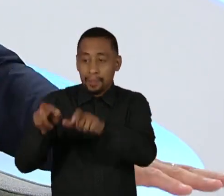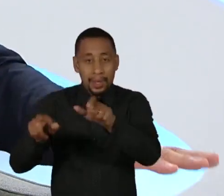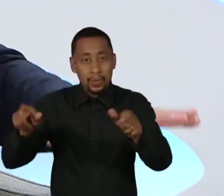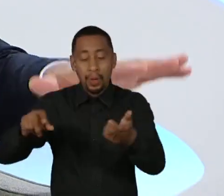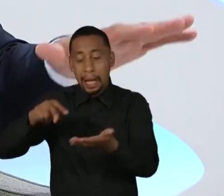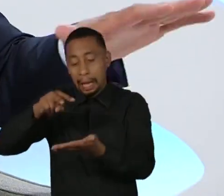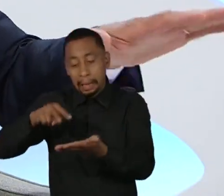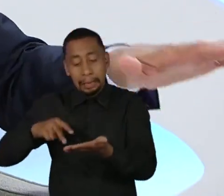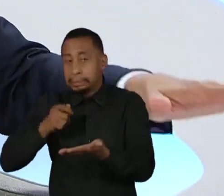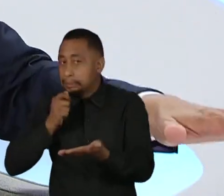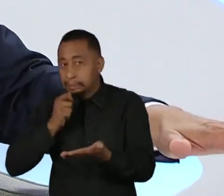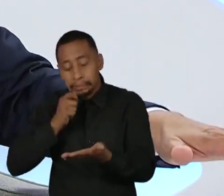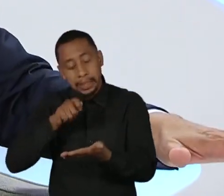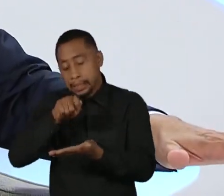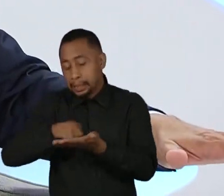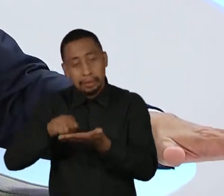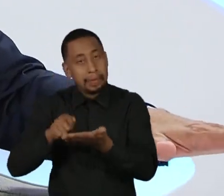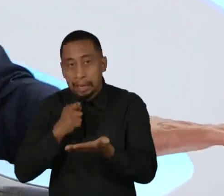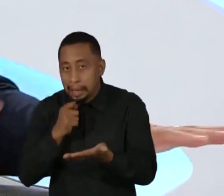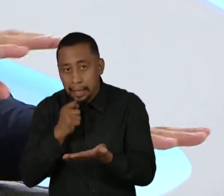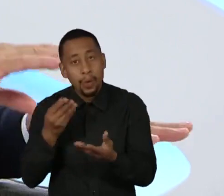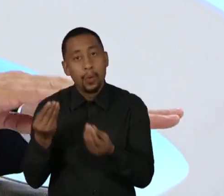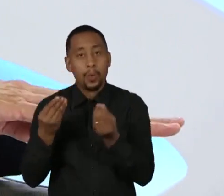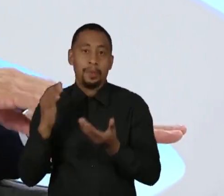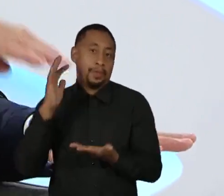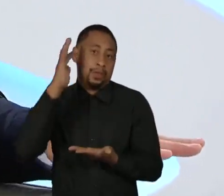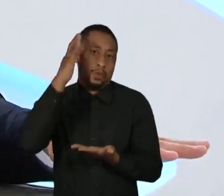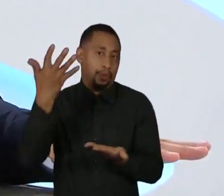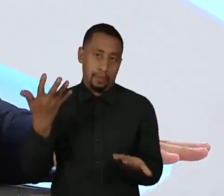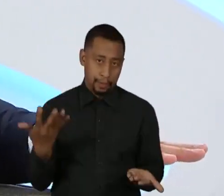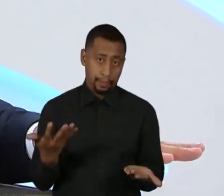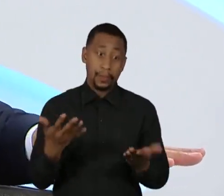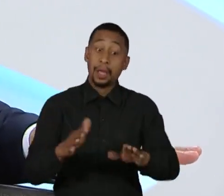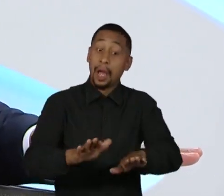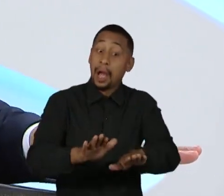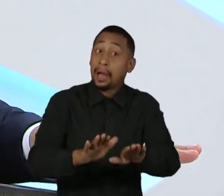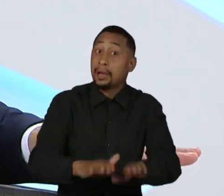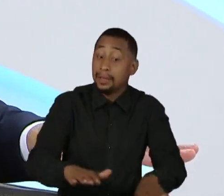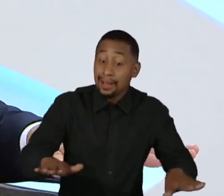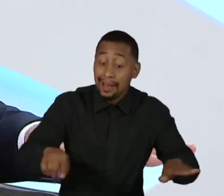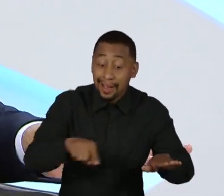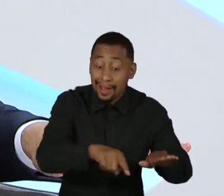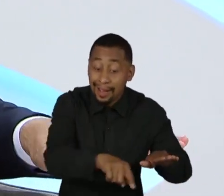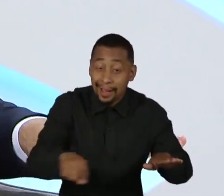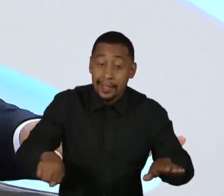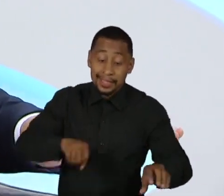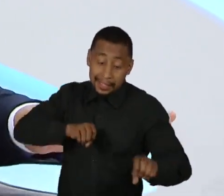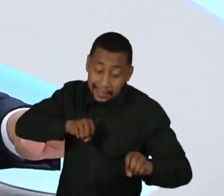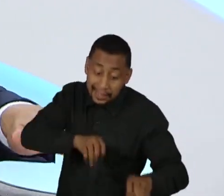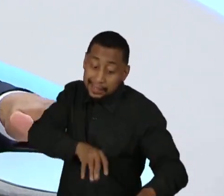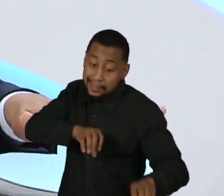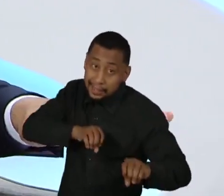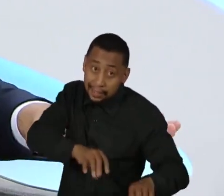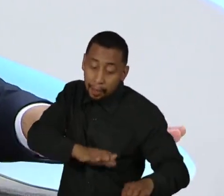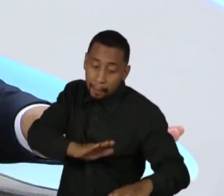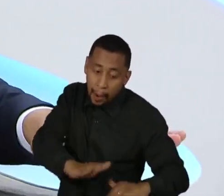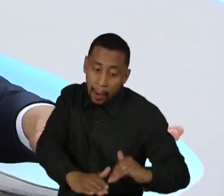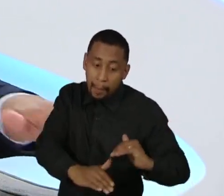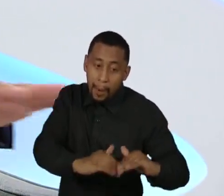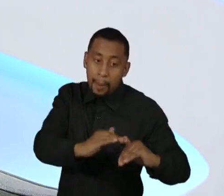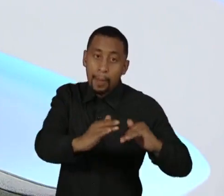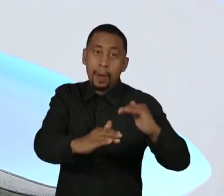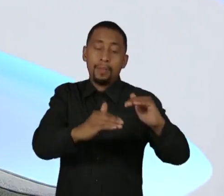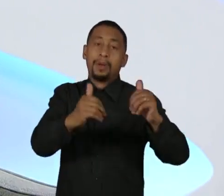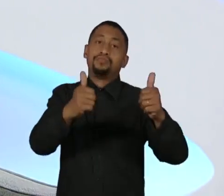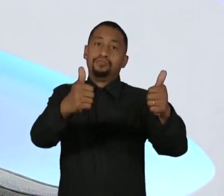que ir por duas frentes, essa da criança para permitir que isso não gere um abandono, a gente crie um volume ainda maior mais na